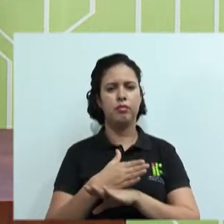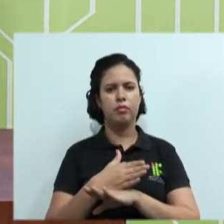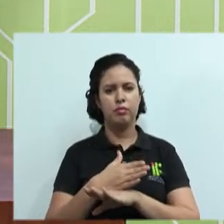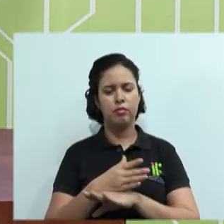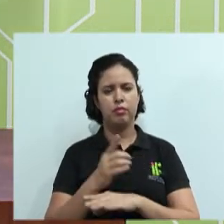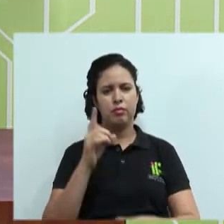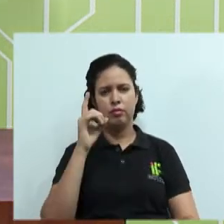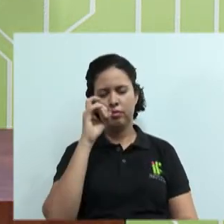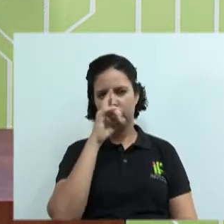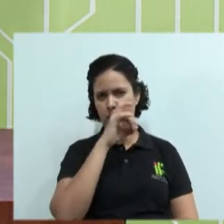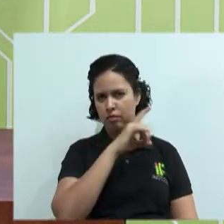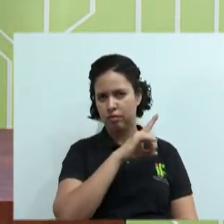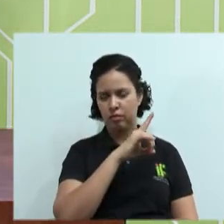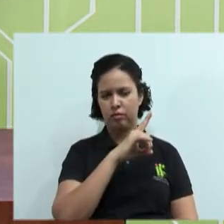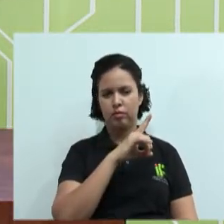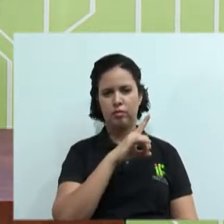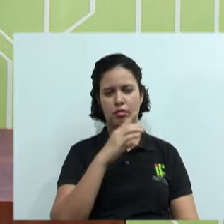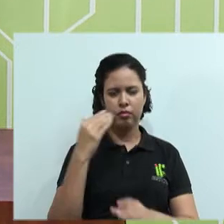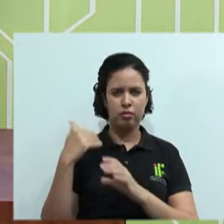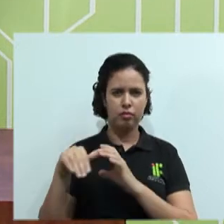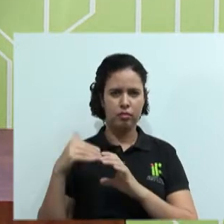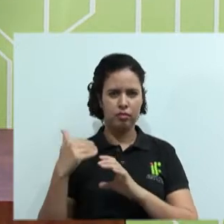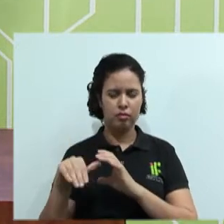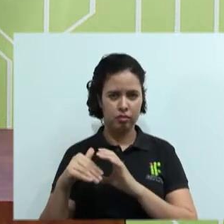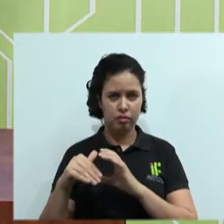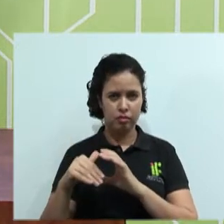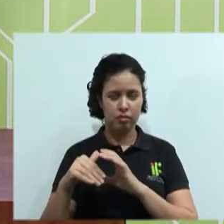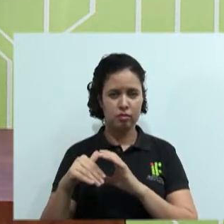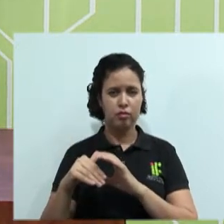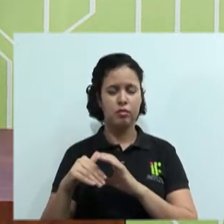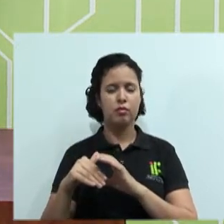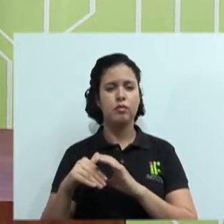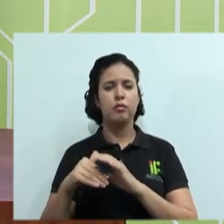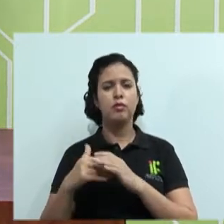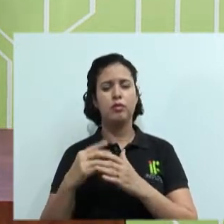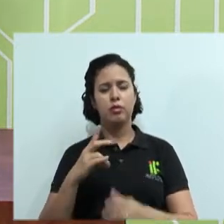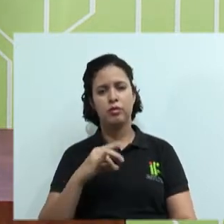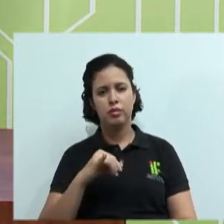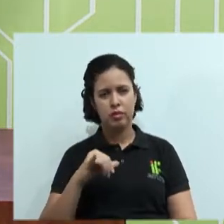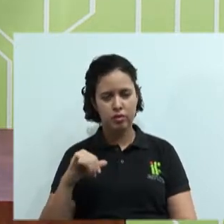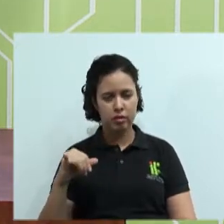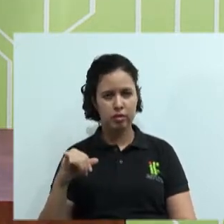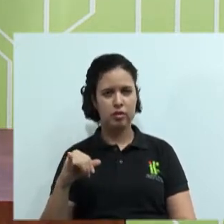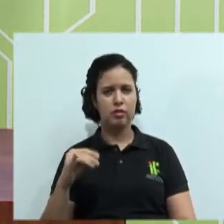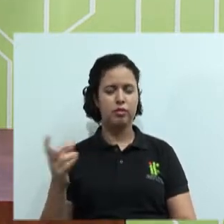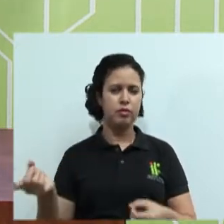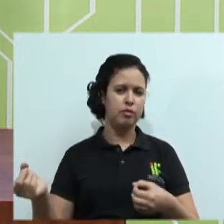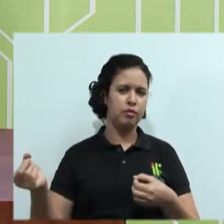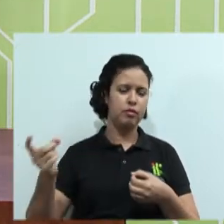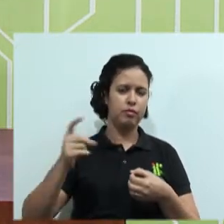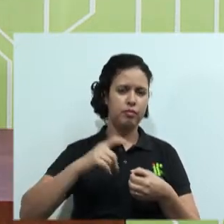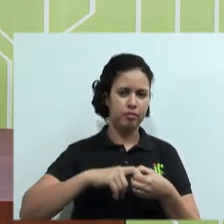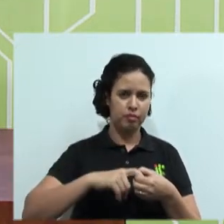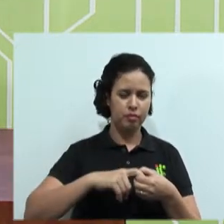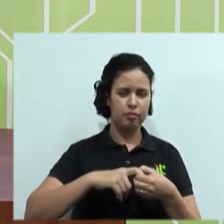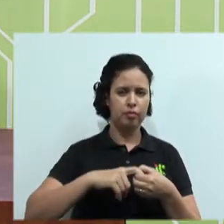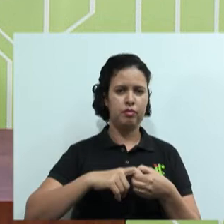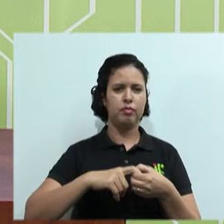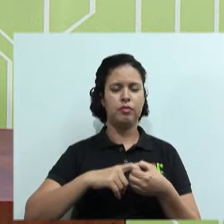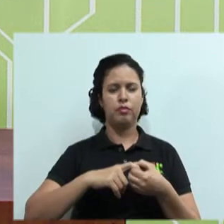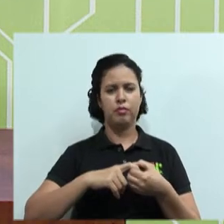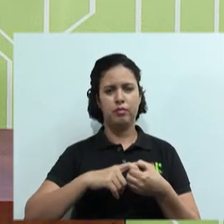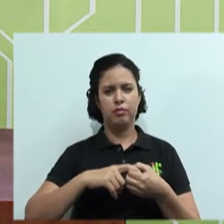atrapalhar a mensagem, ok? E quando o receptor recebe a mensagem, ele vai dar o feedback, vai dar o retorno, a